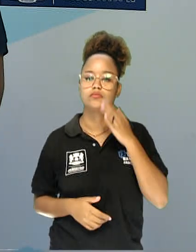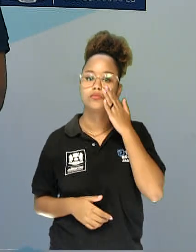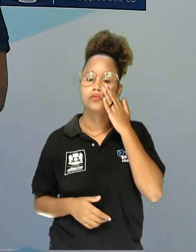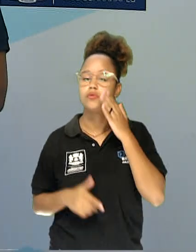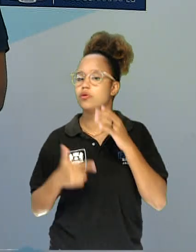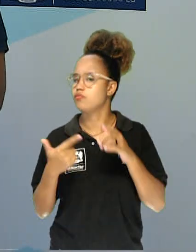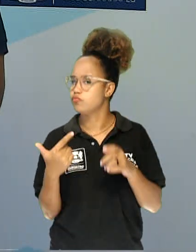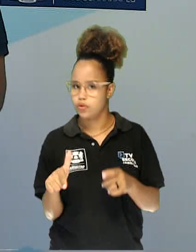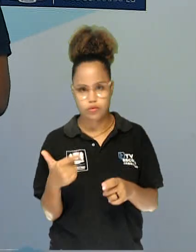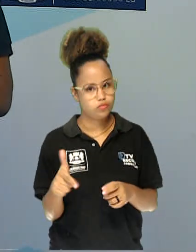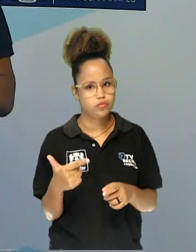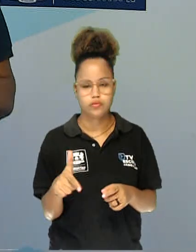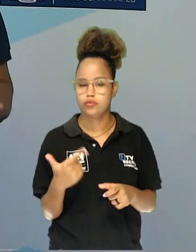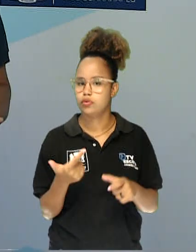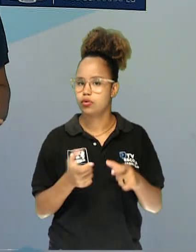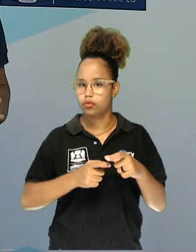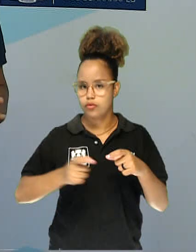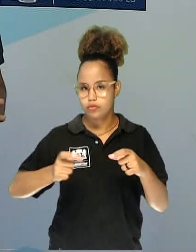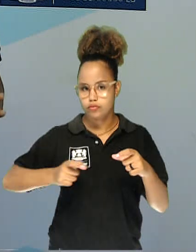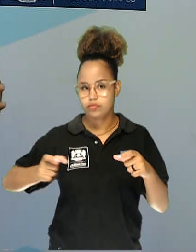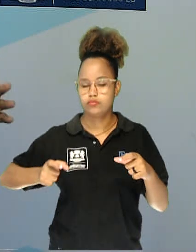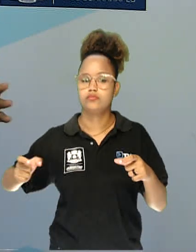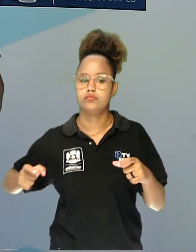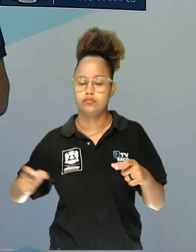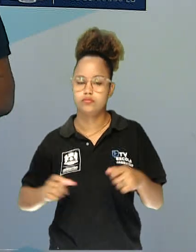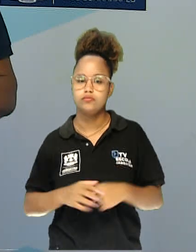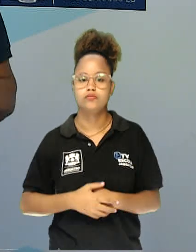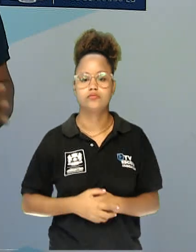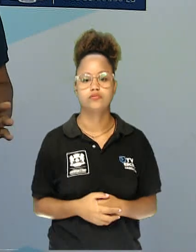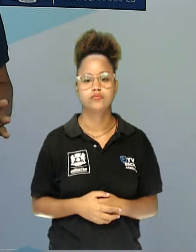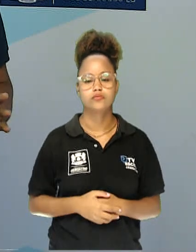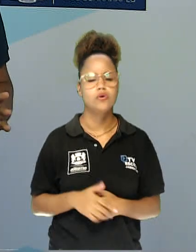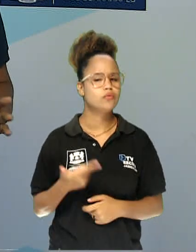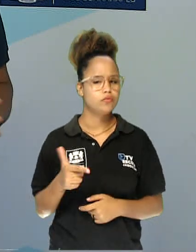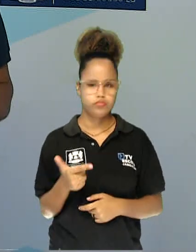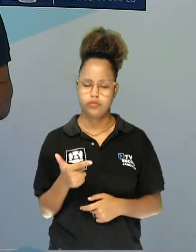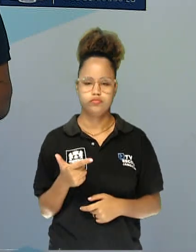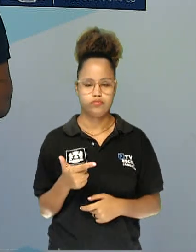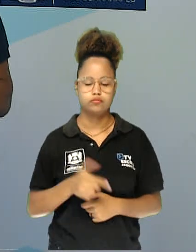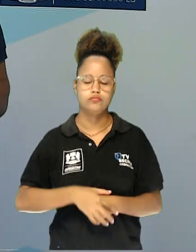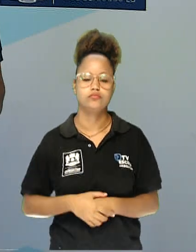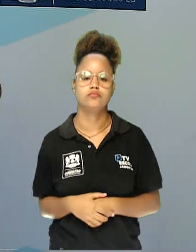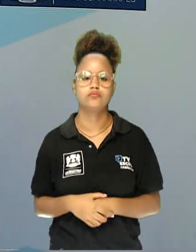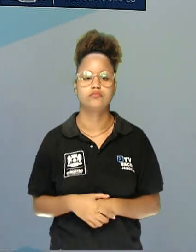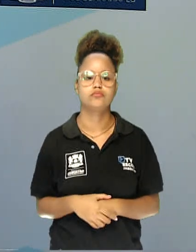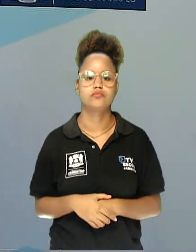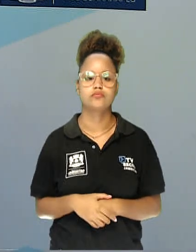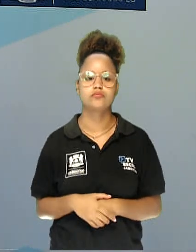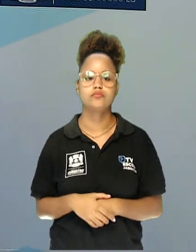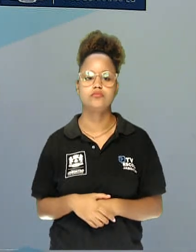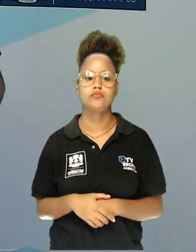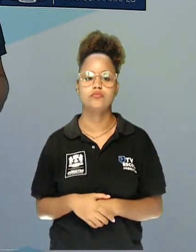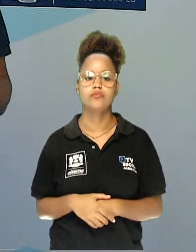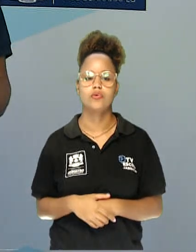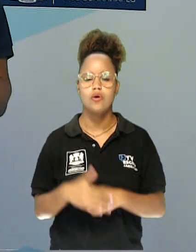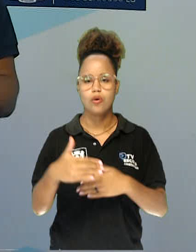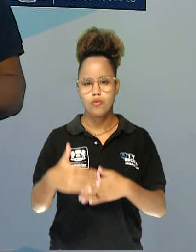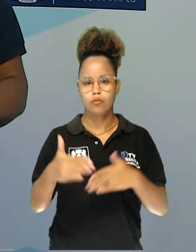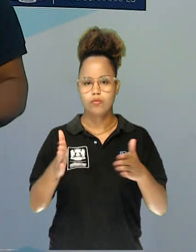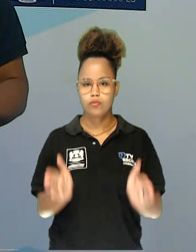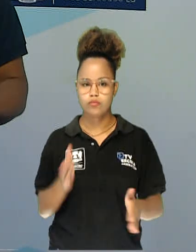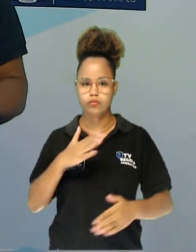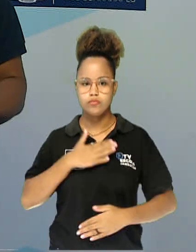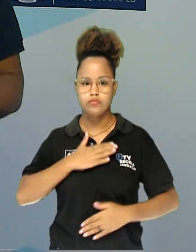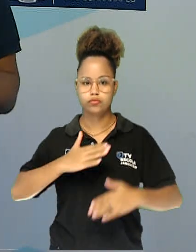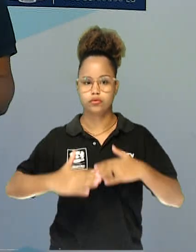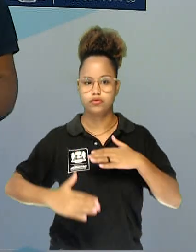ausência, como eu já falei, a ausência da coluna vertebral. Eles não têm coluna vertebral. E o formato do